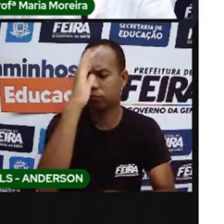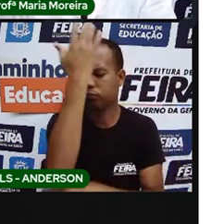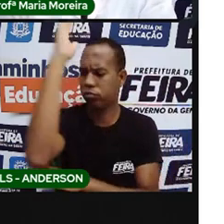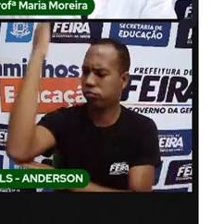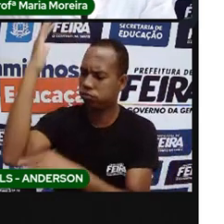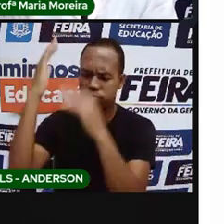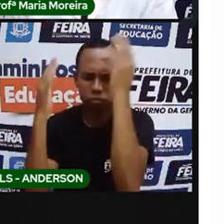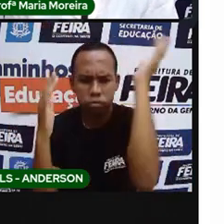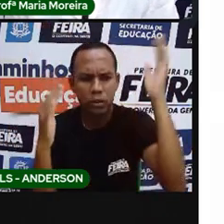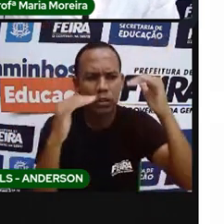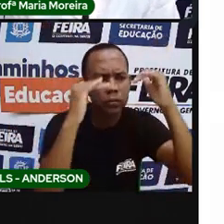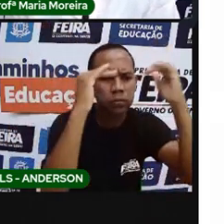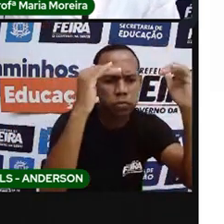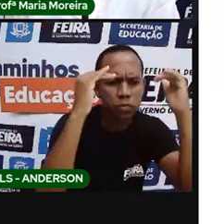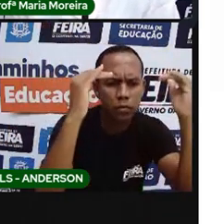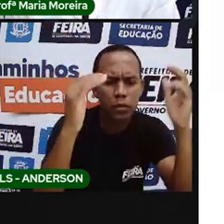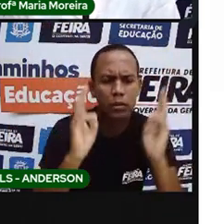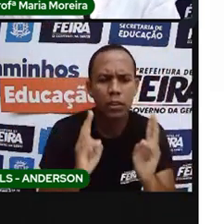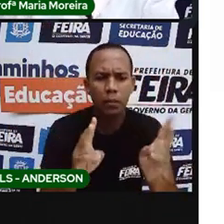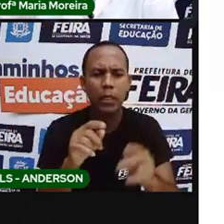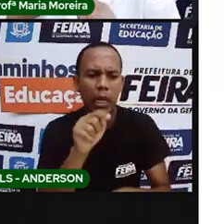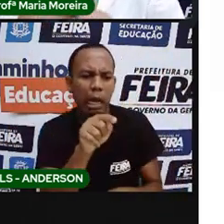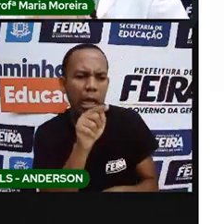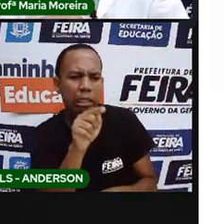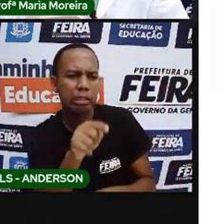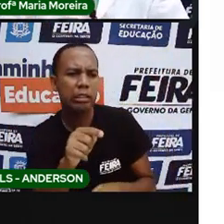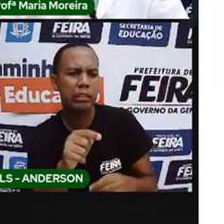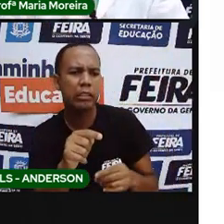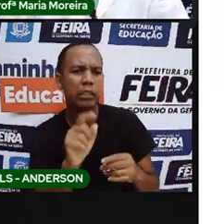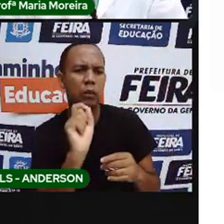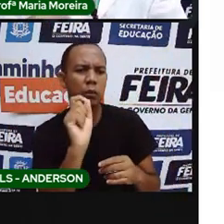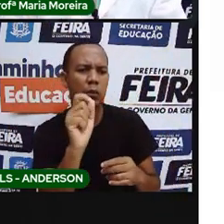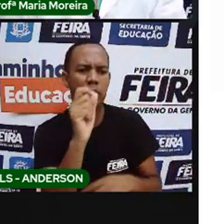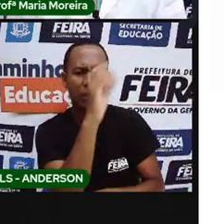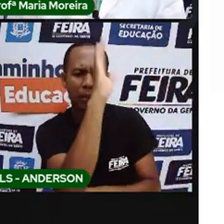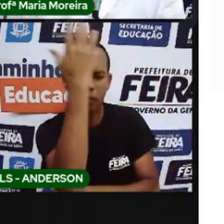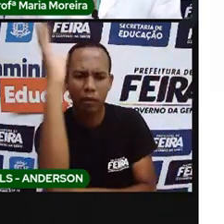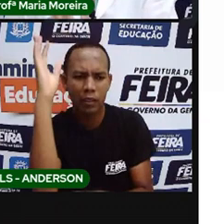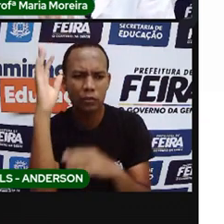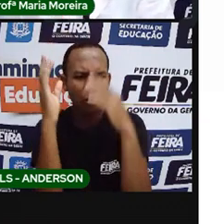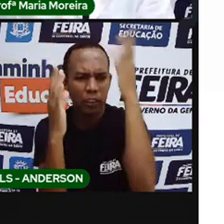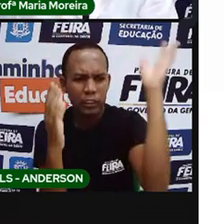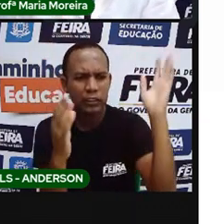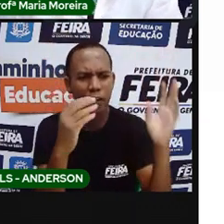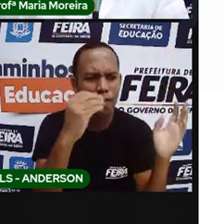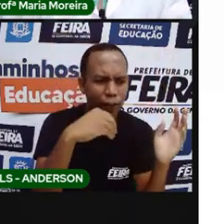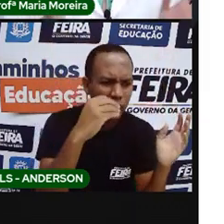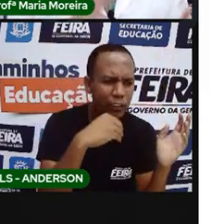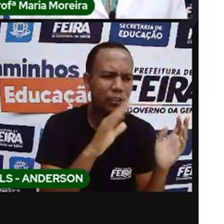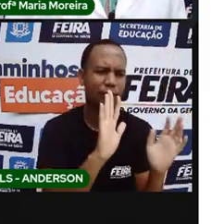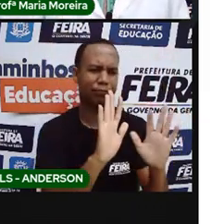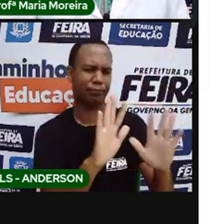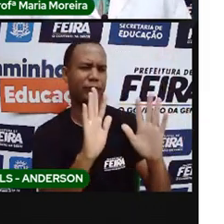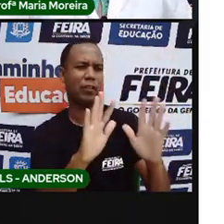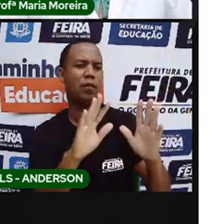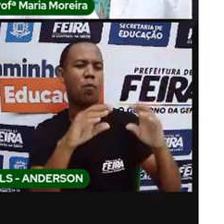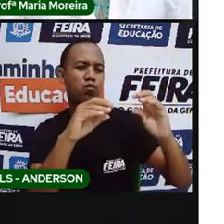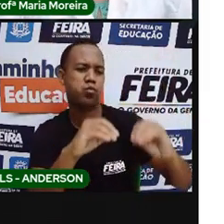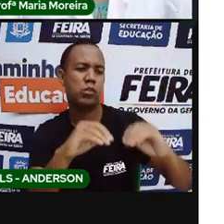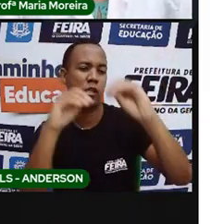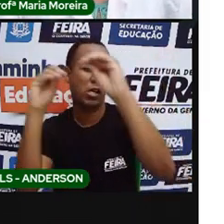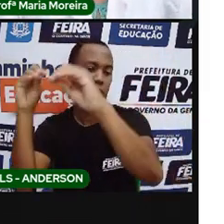eu parei aqui porque eu estou vendo que a natureza já não está produzindo tudo aquilo que preciso. Vou deixar ela descansar e vou para um outro